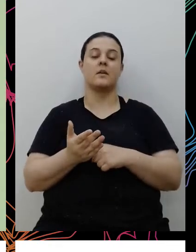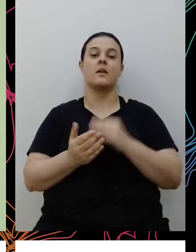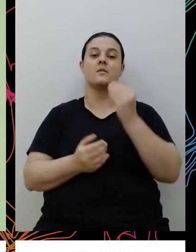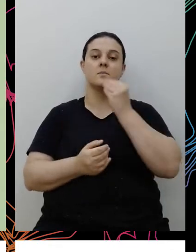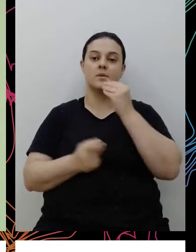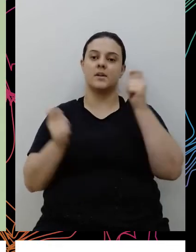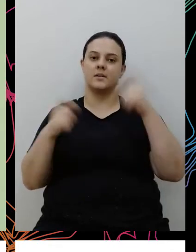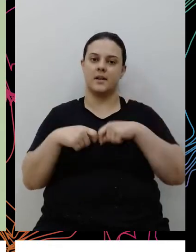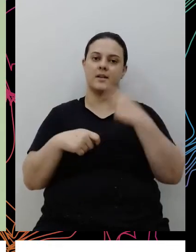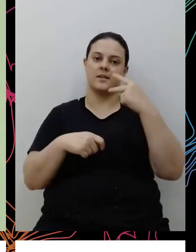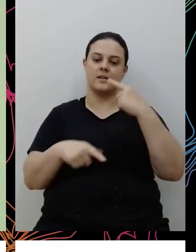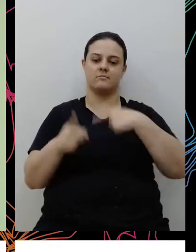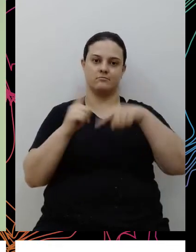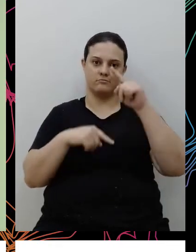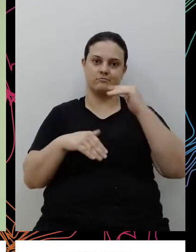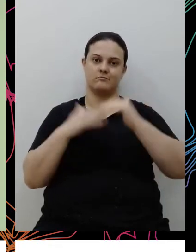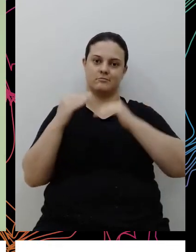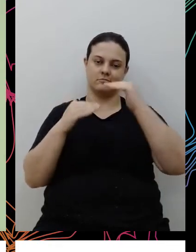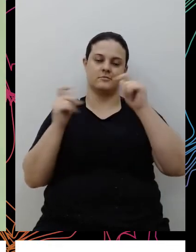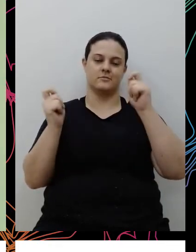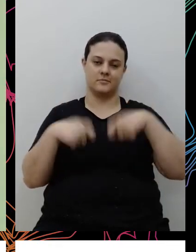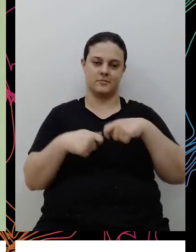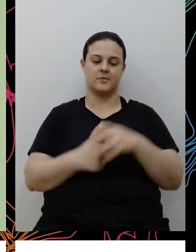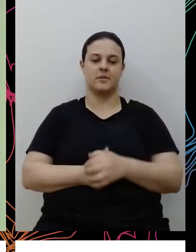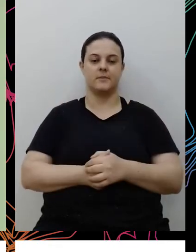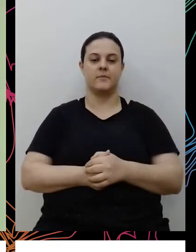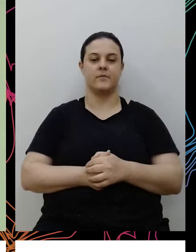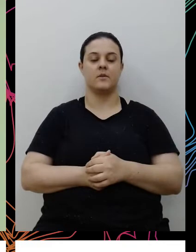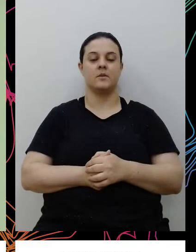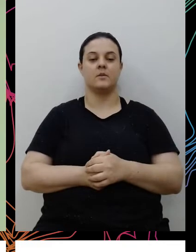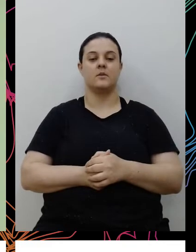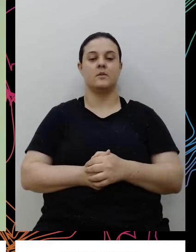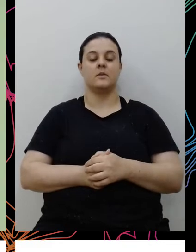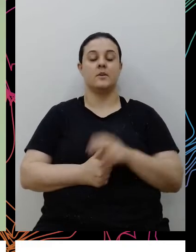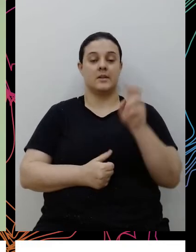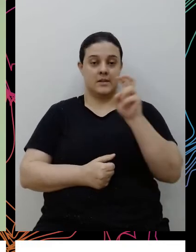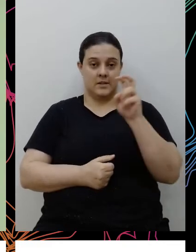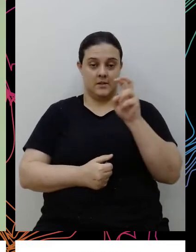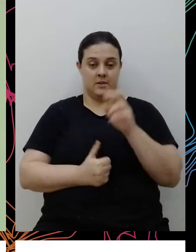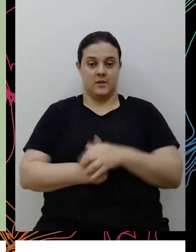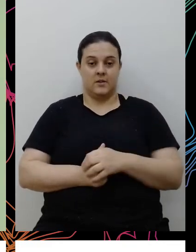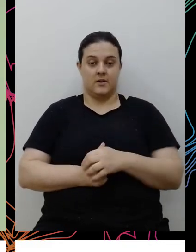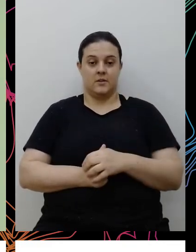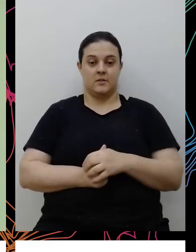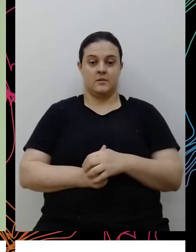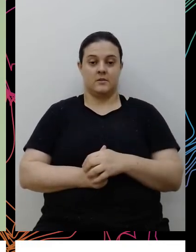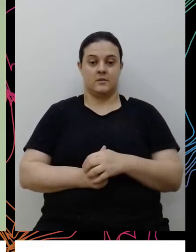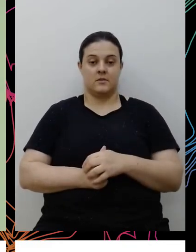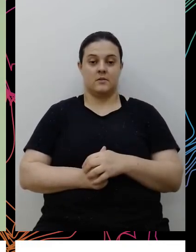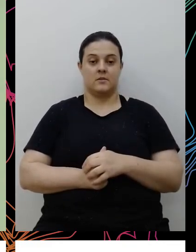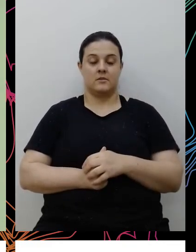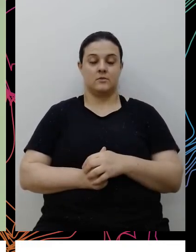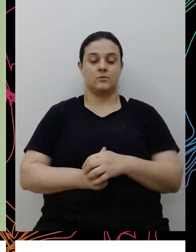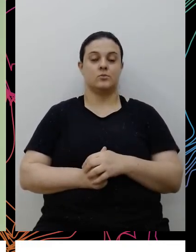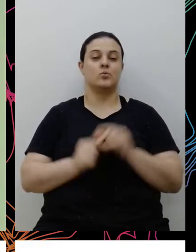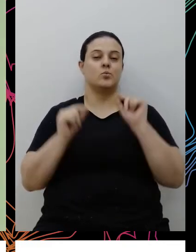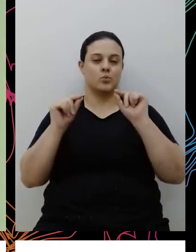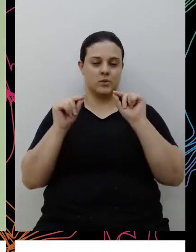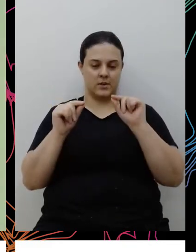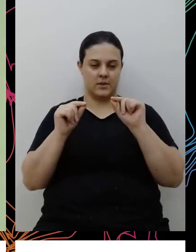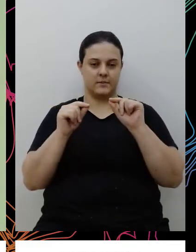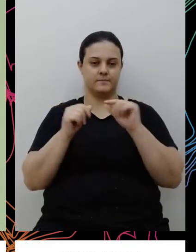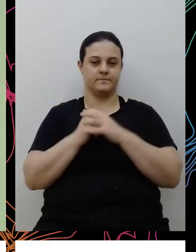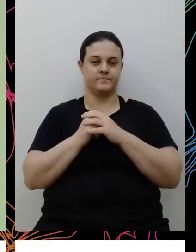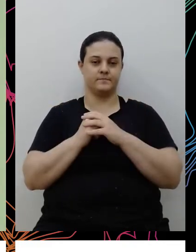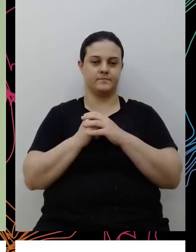crescerem, né, e ocuparem todos os espaços dentro da companhia. O quinto, o investimento social privado, então a gente começa a partir